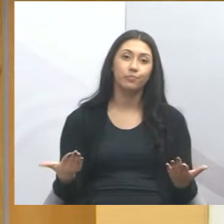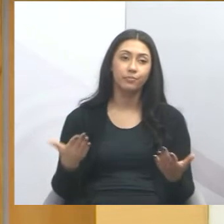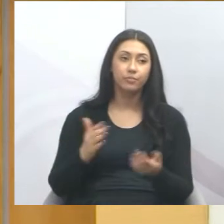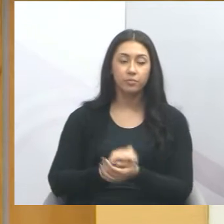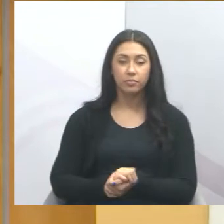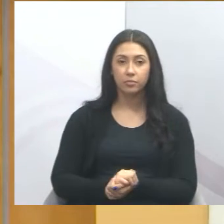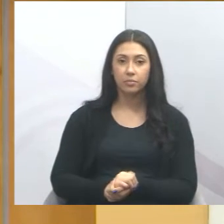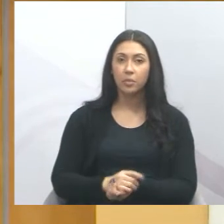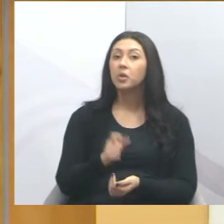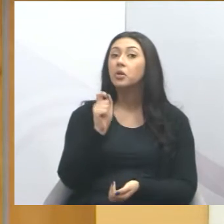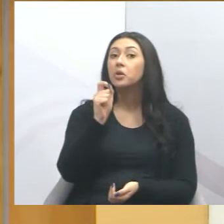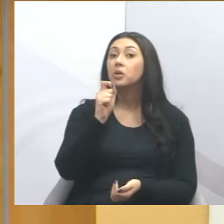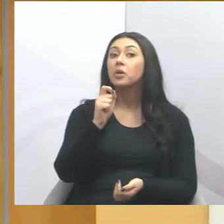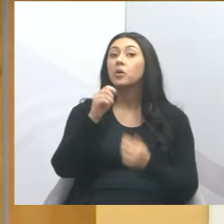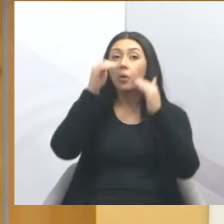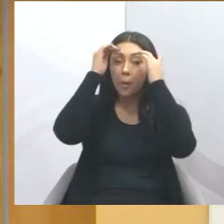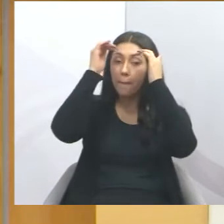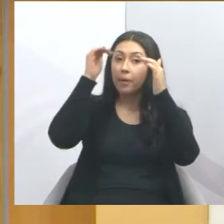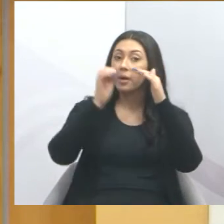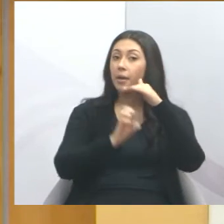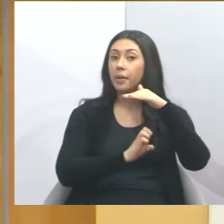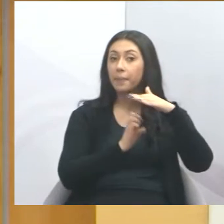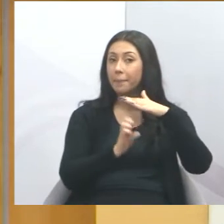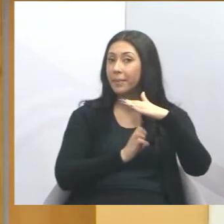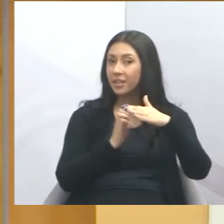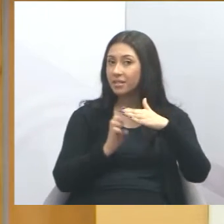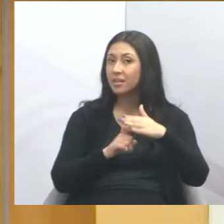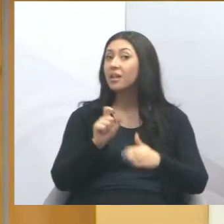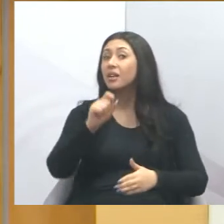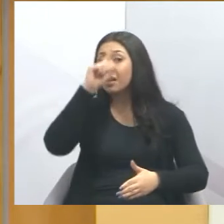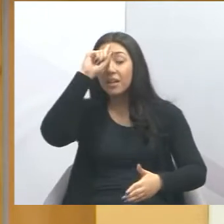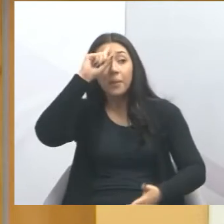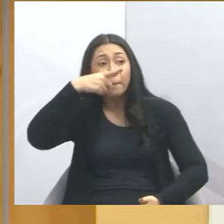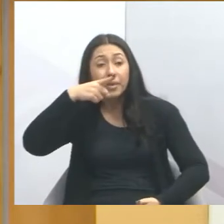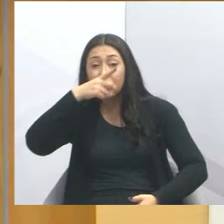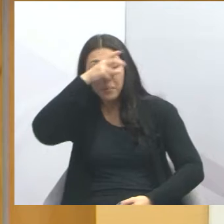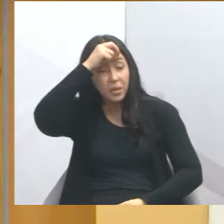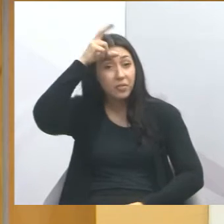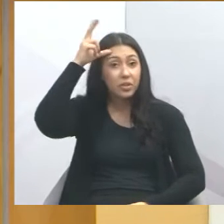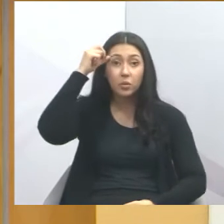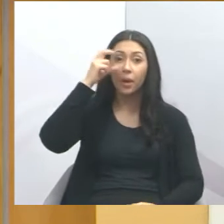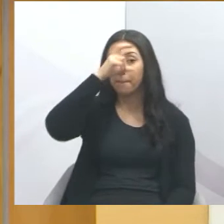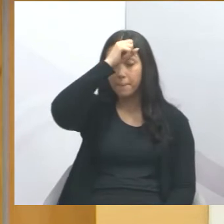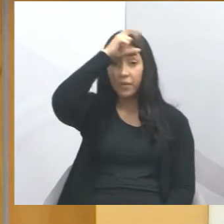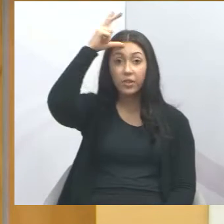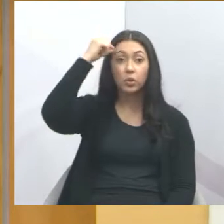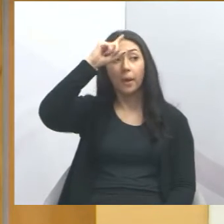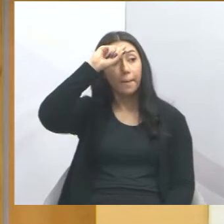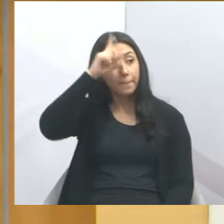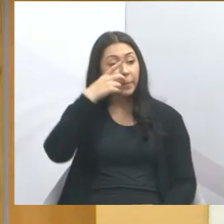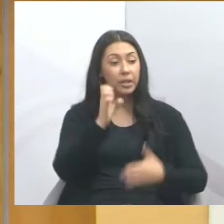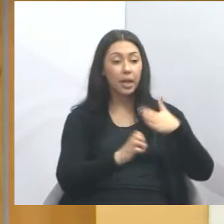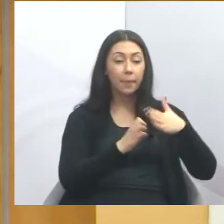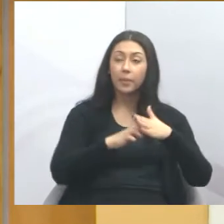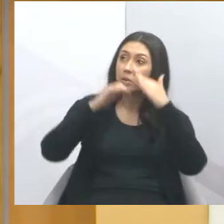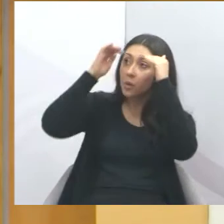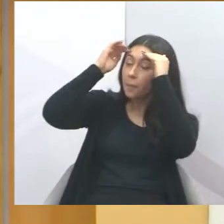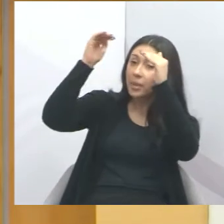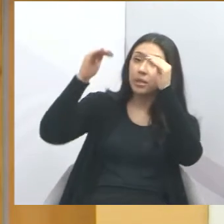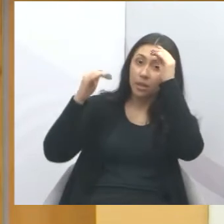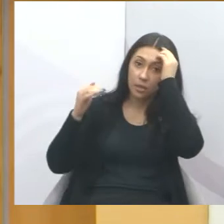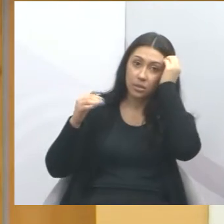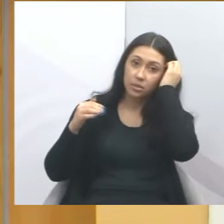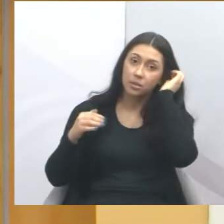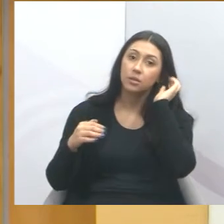obedece é a empresa, quem manda é a prefeitura, é a prefeitura que tem que ter toda